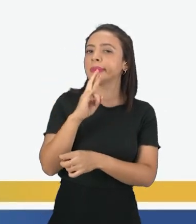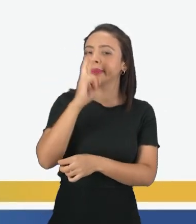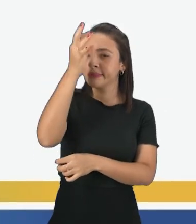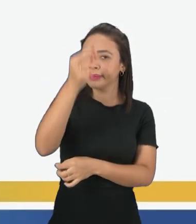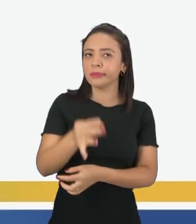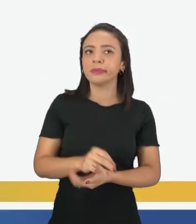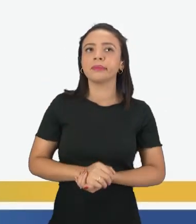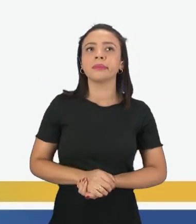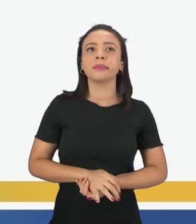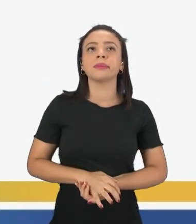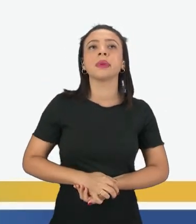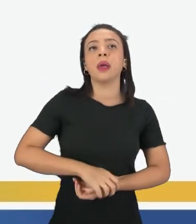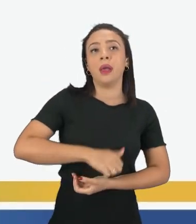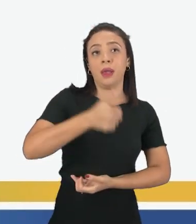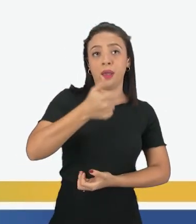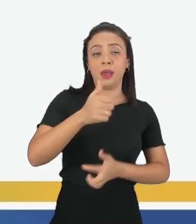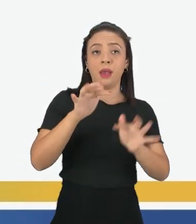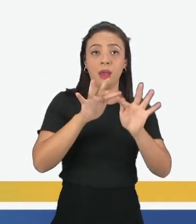a primeira diz assim.